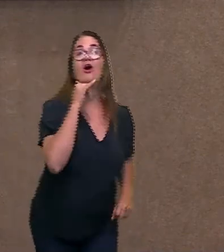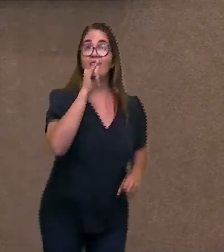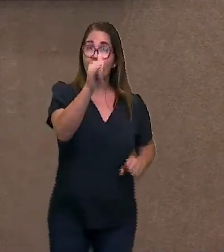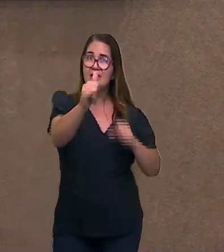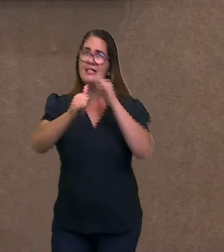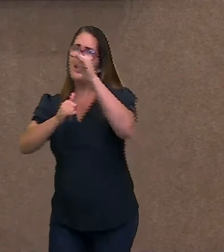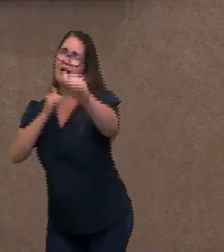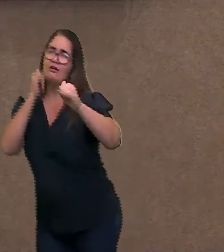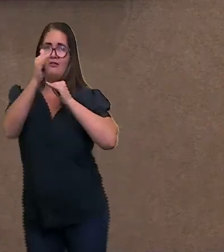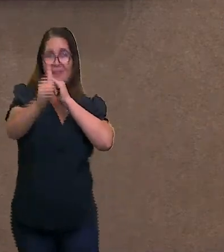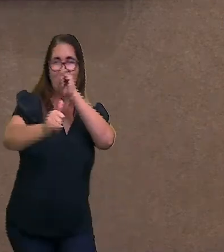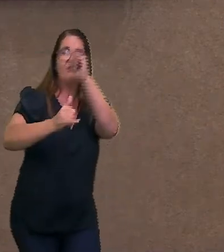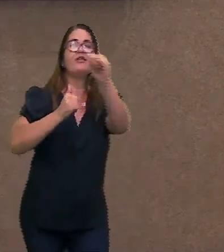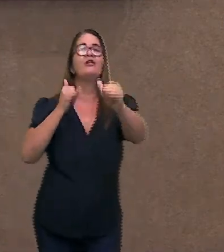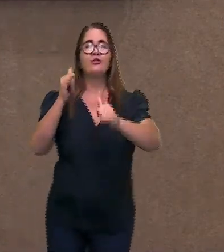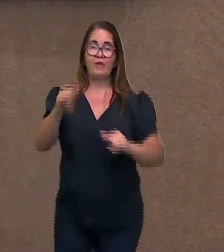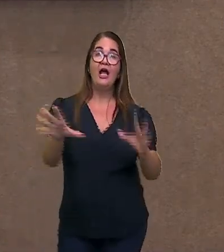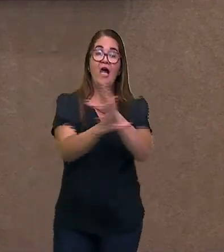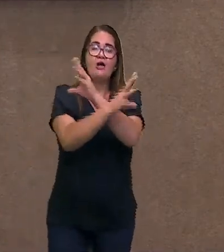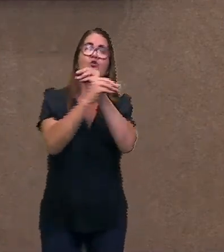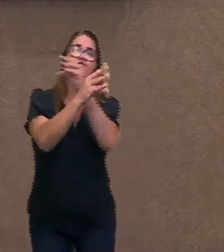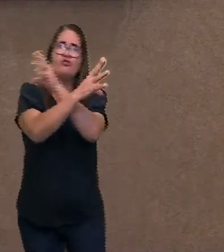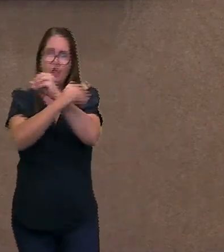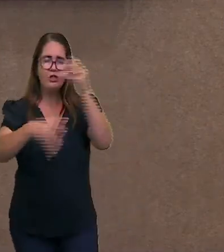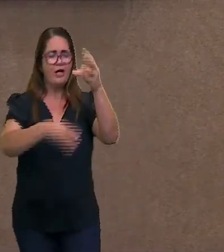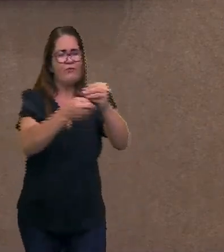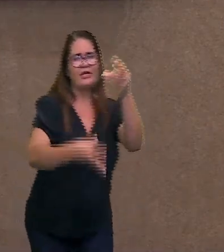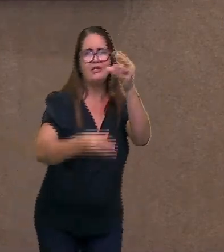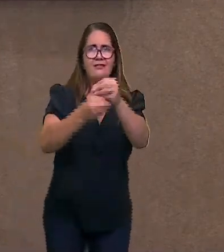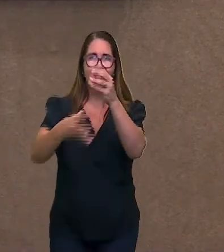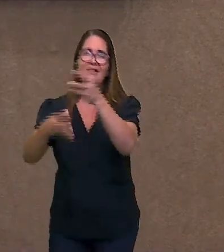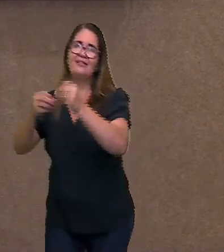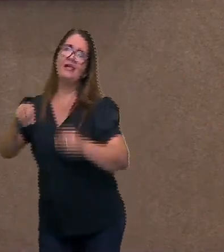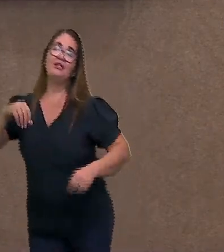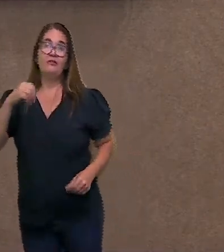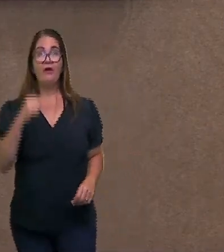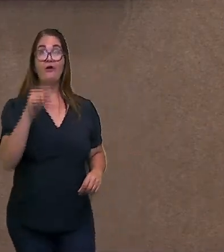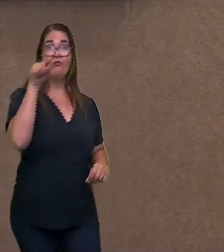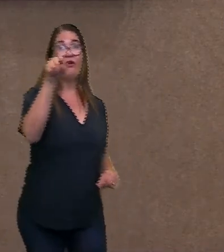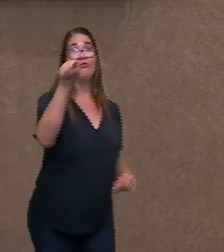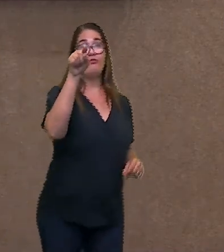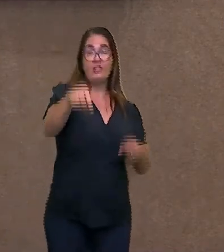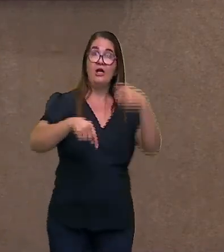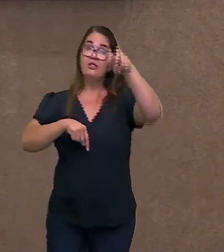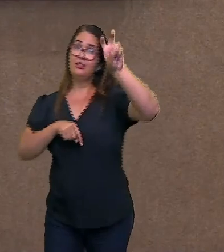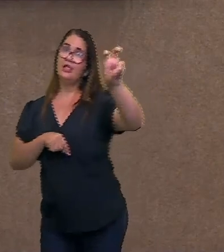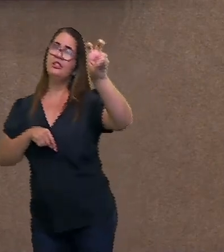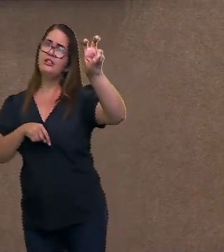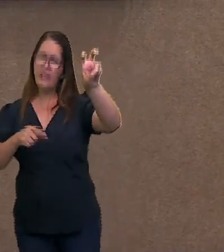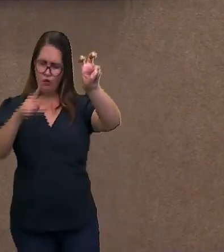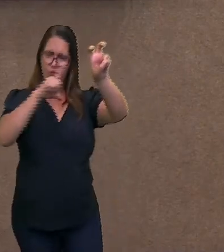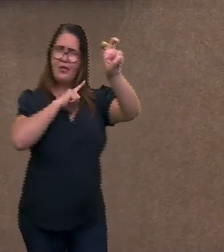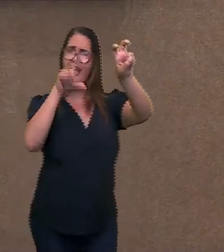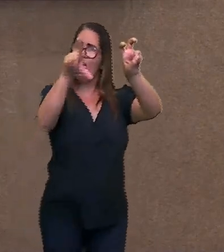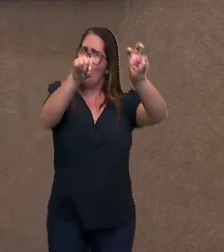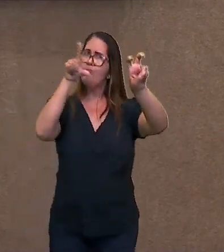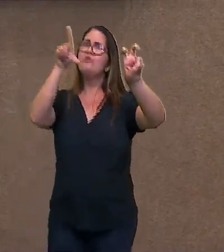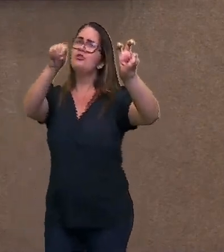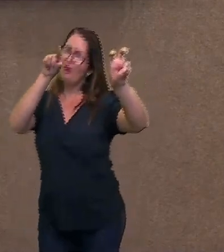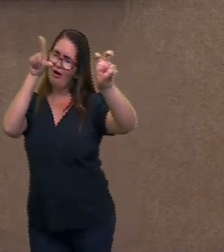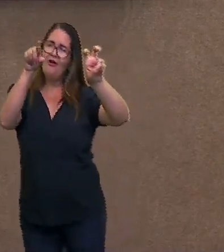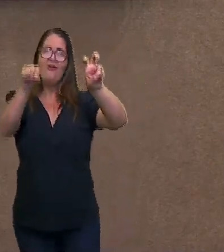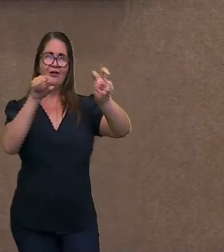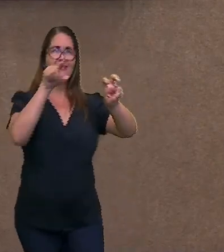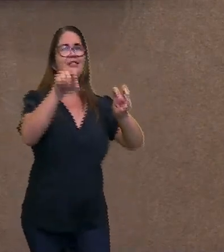adversativas Mas porém, contudo, entre tanto e toda Você tem cinco opções Cinco opções